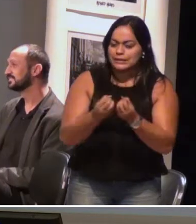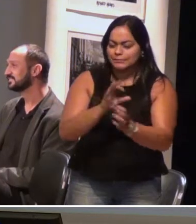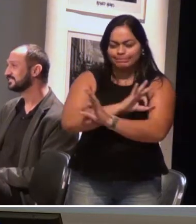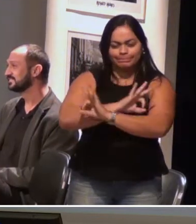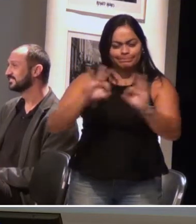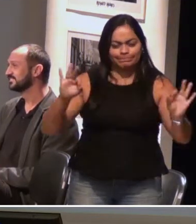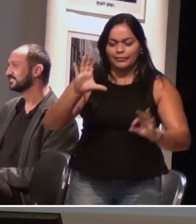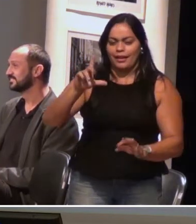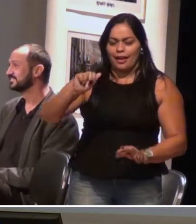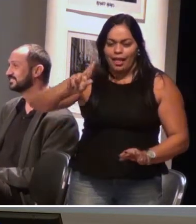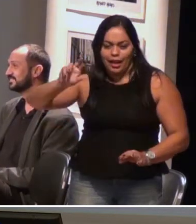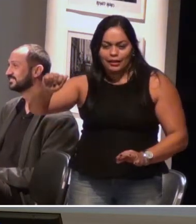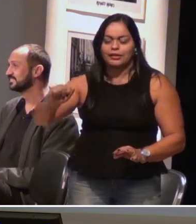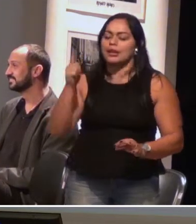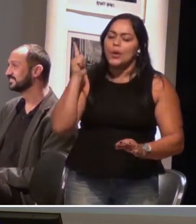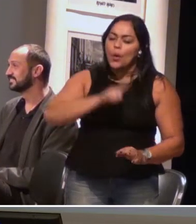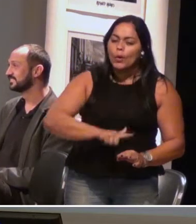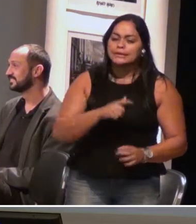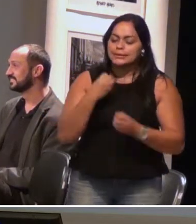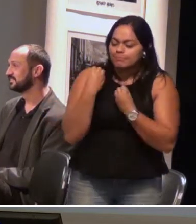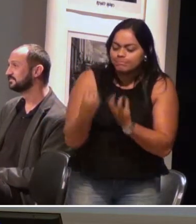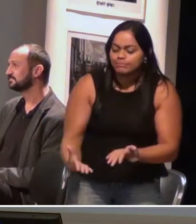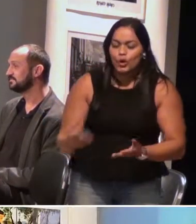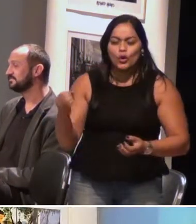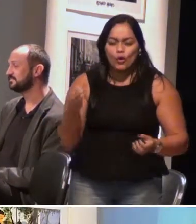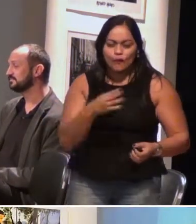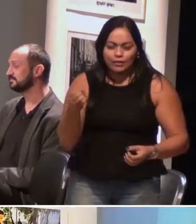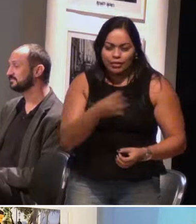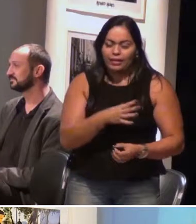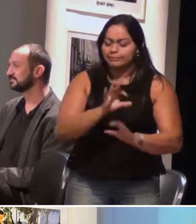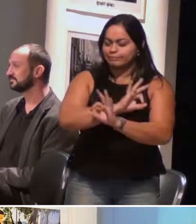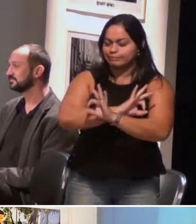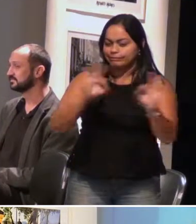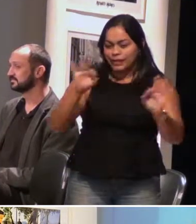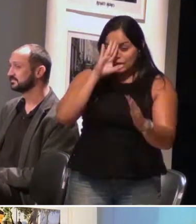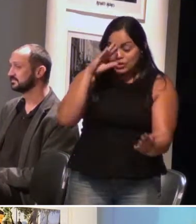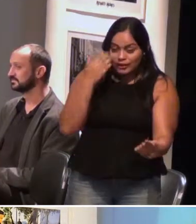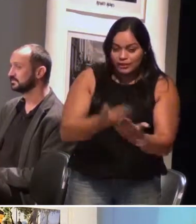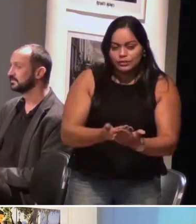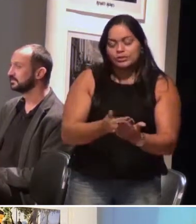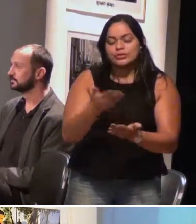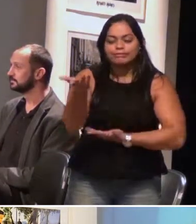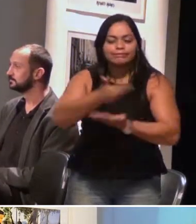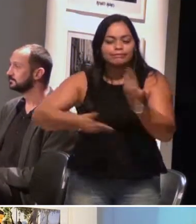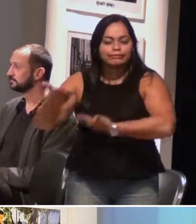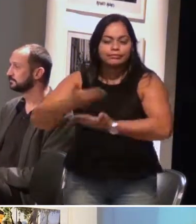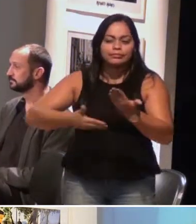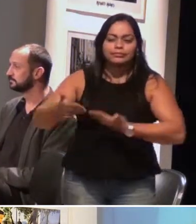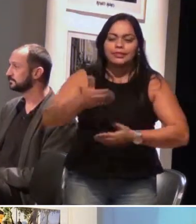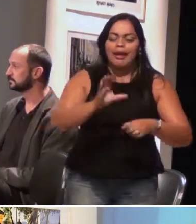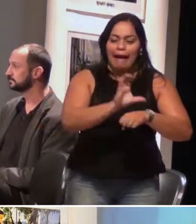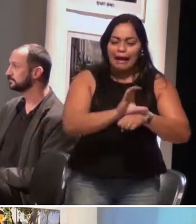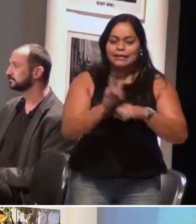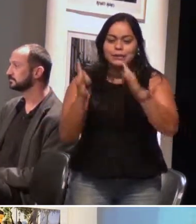foi maravilhosa. Ela conseguiu levar bastante novidade para a gente. Então, gente acredita que essa interação entre CAIS e